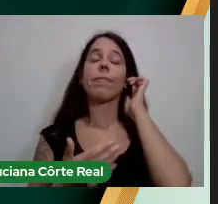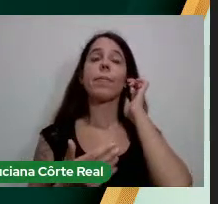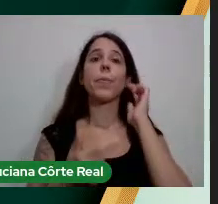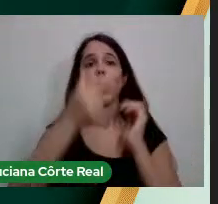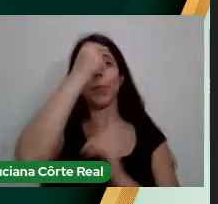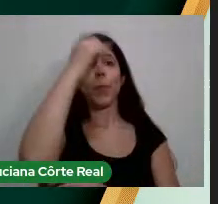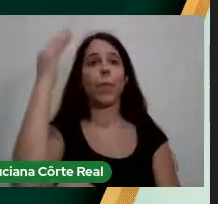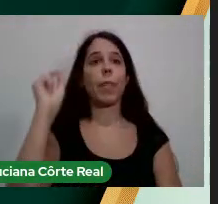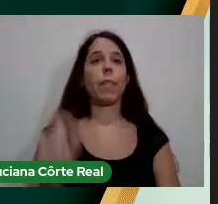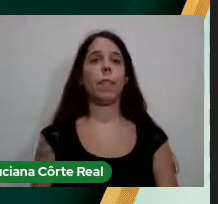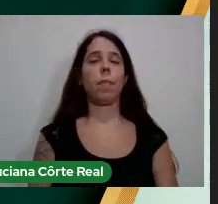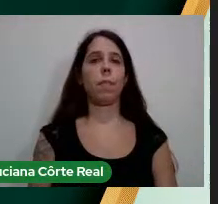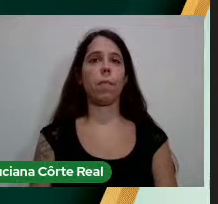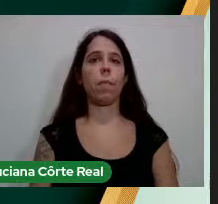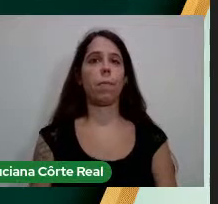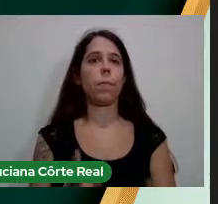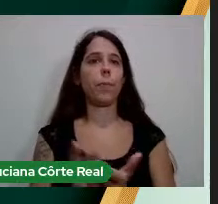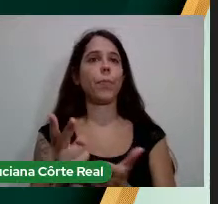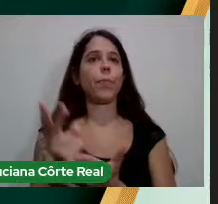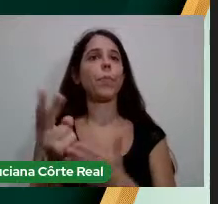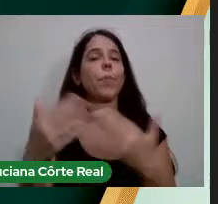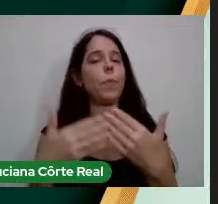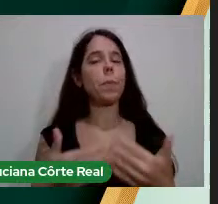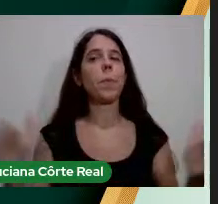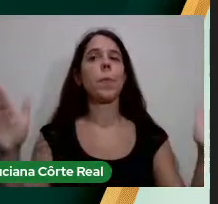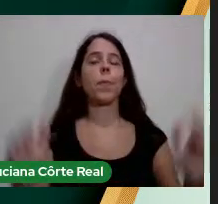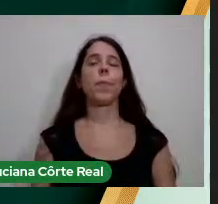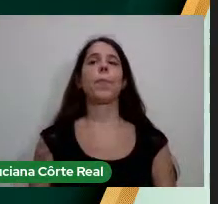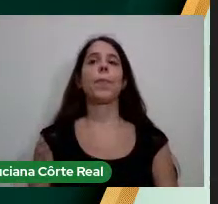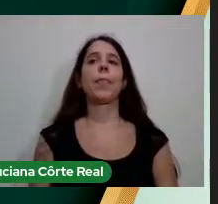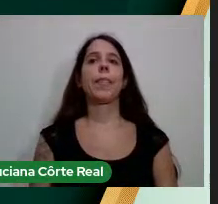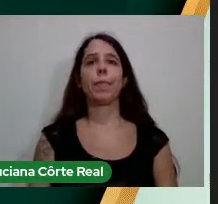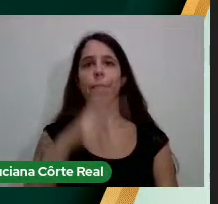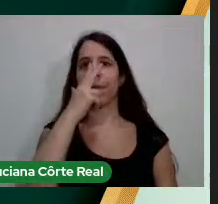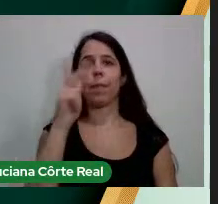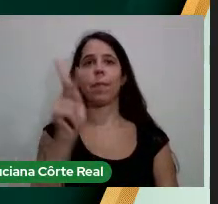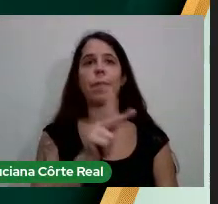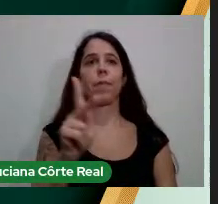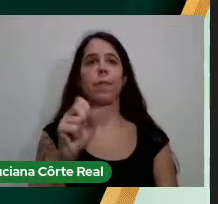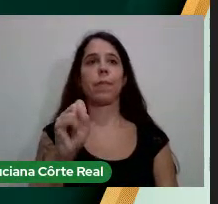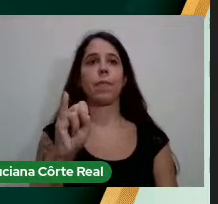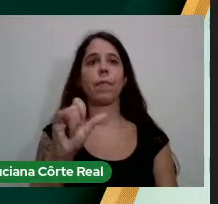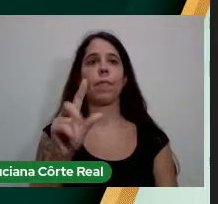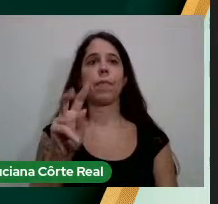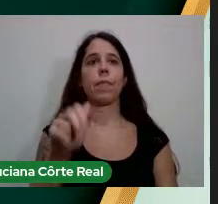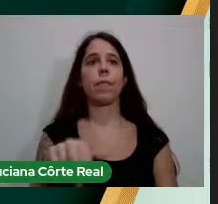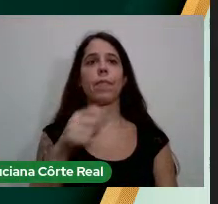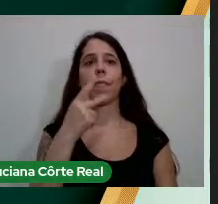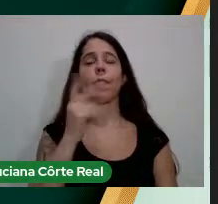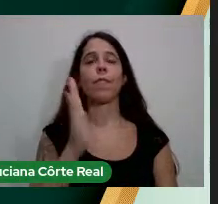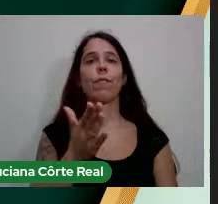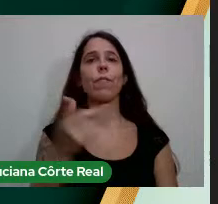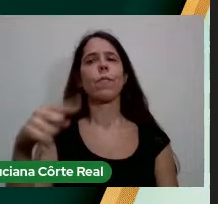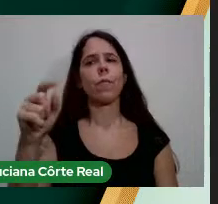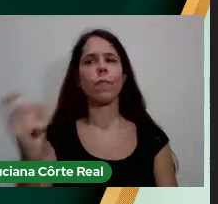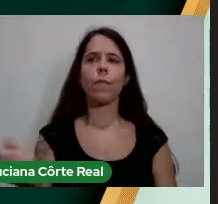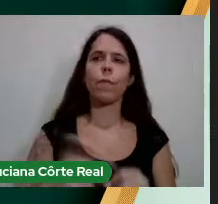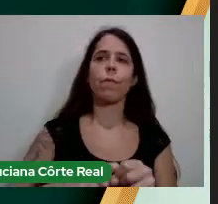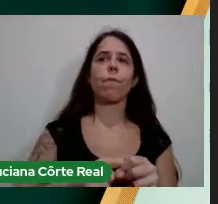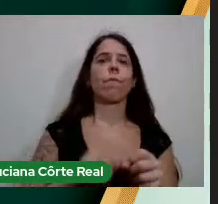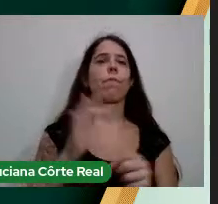Permanece Sempre De portas Abertas Como disse A professora Silvana Voltem A fazer Uma especialização